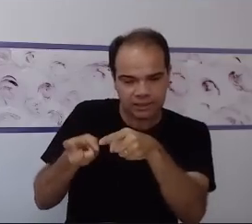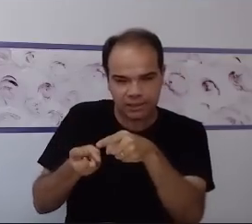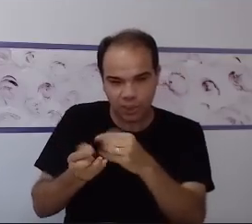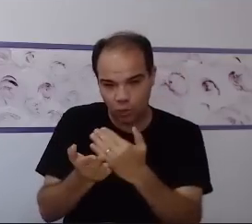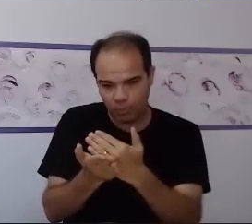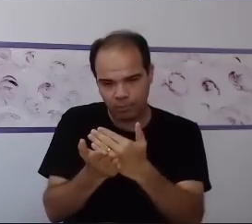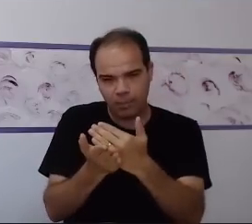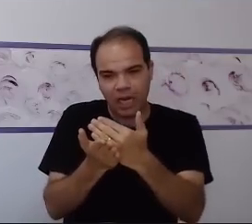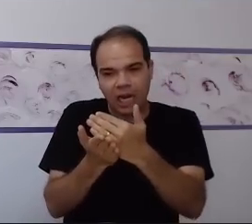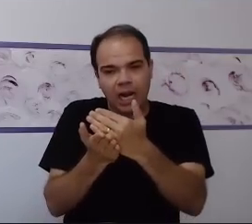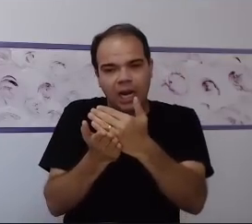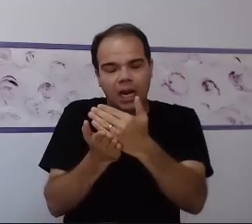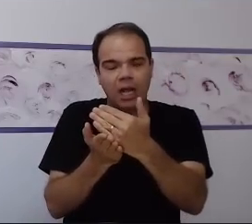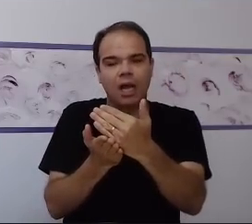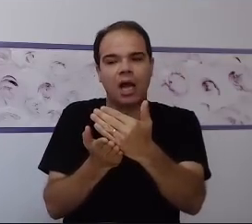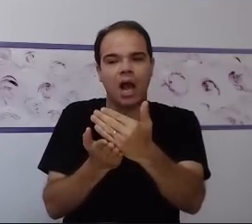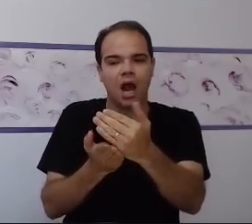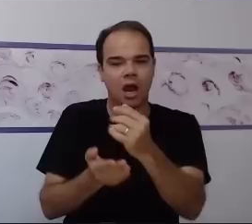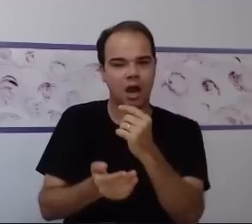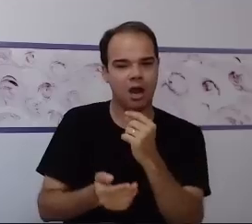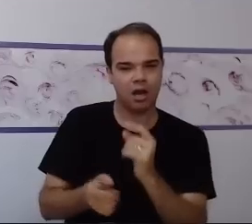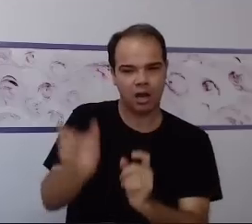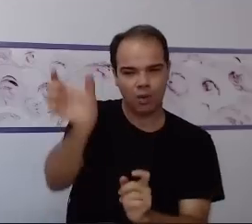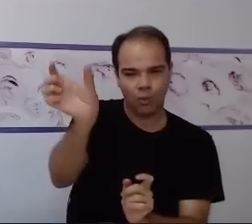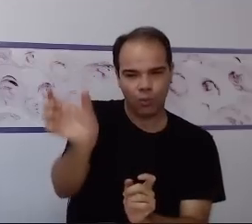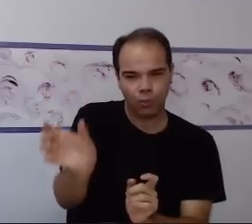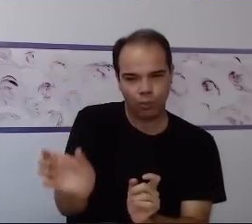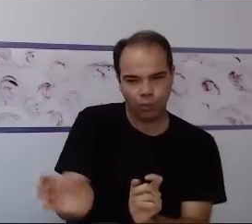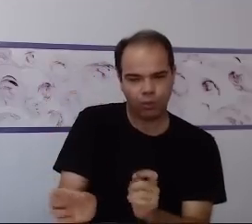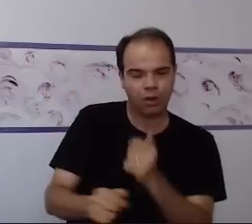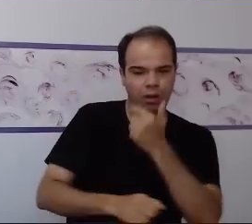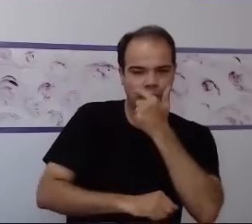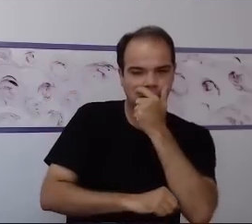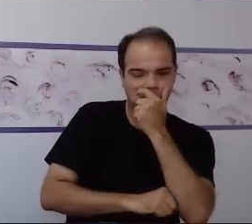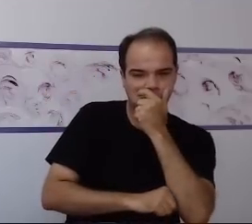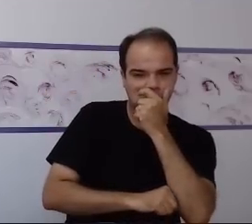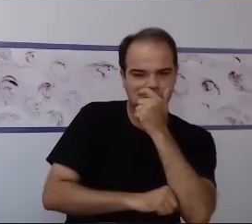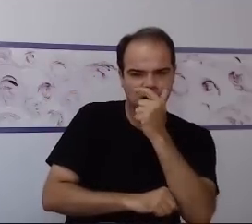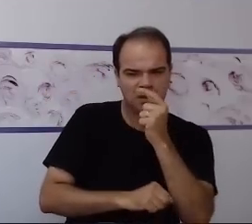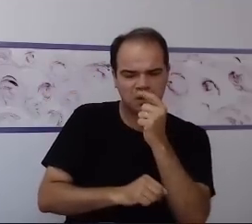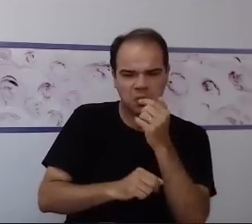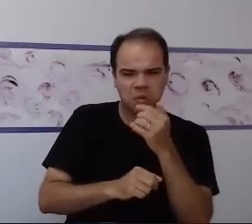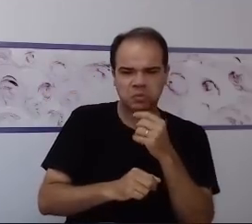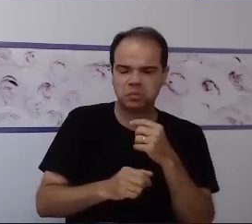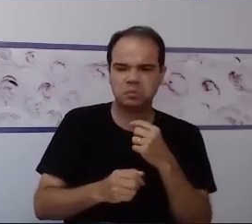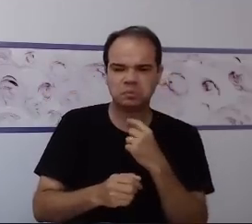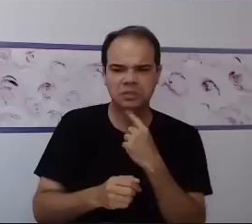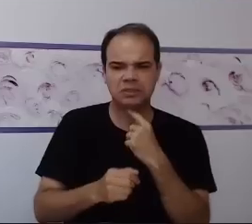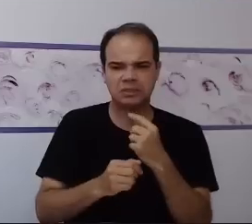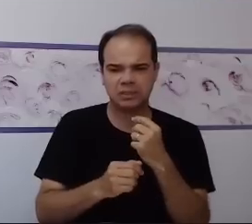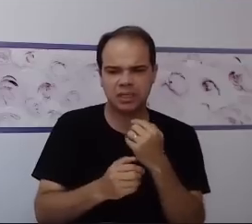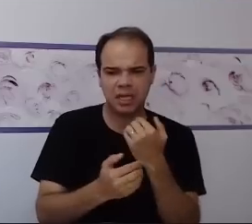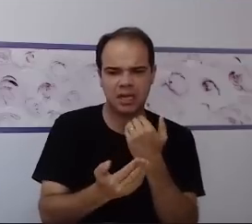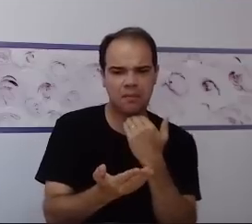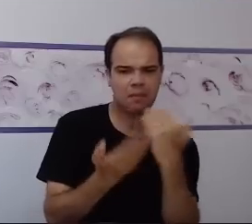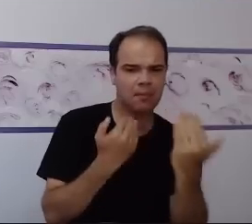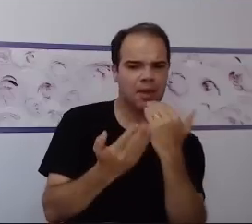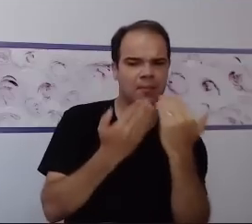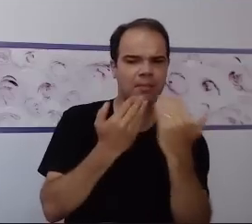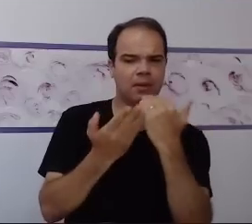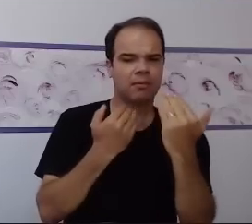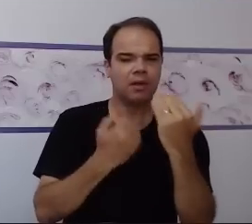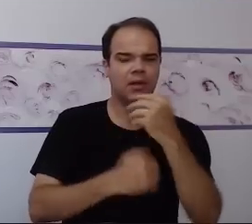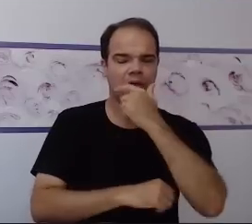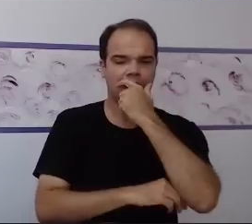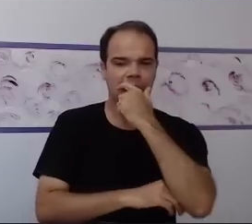de... apresentar alguns indícios de limitação na comunicação social. Então, quando se